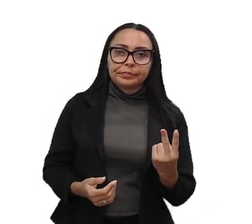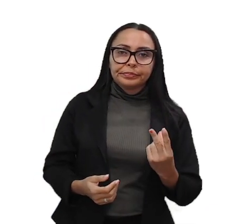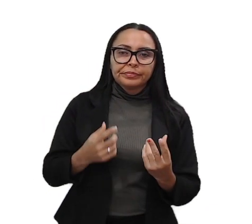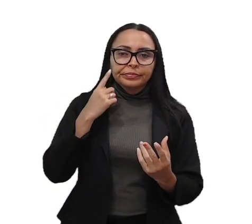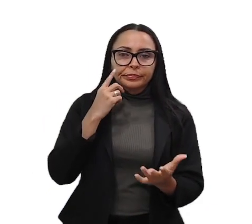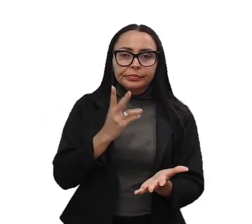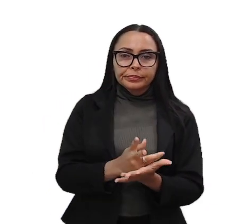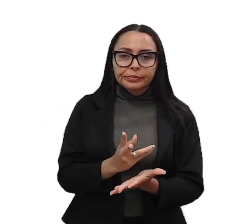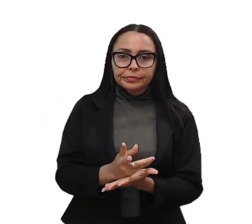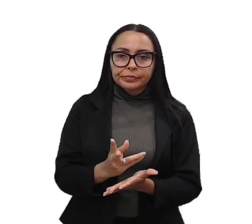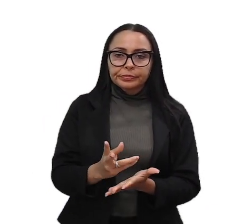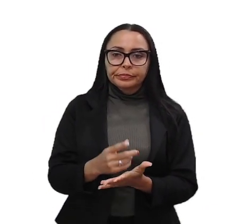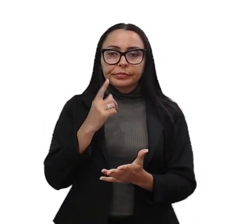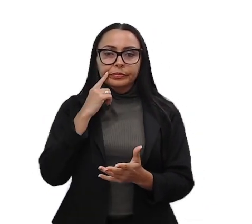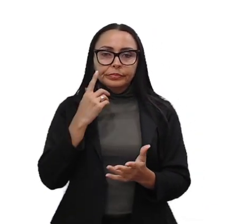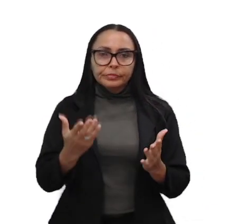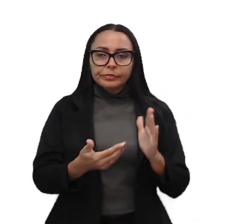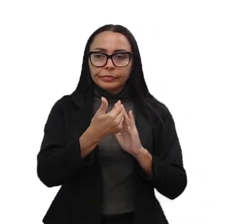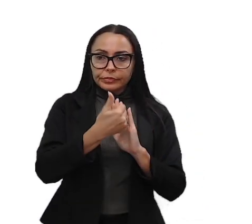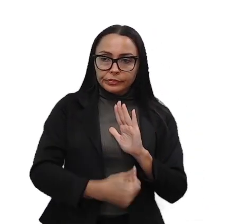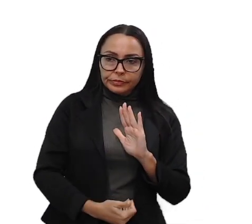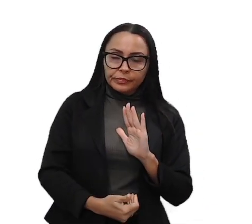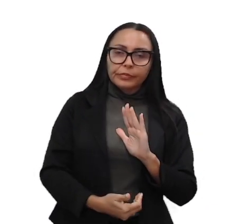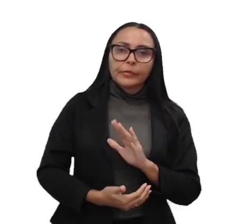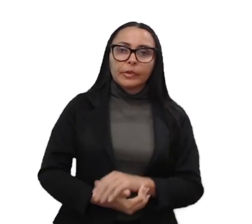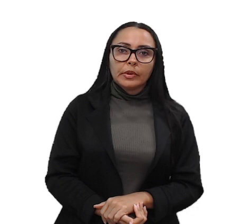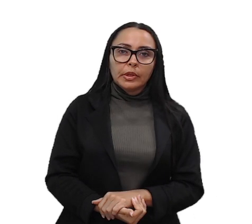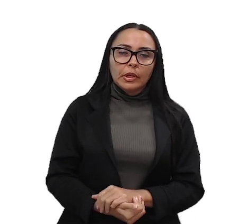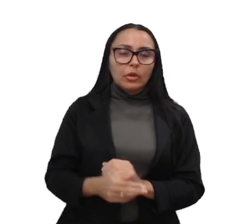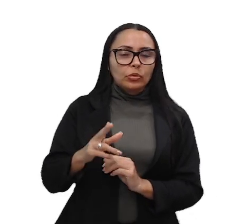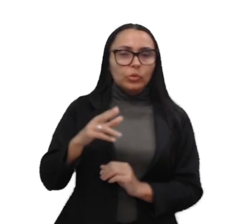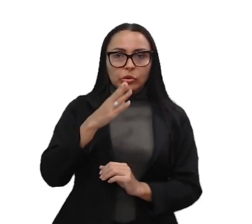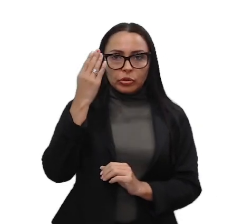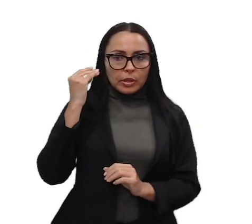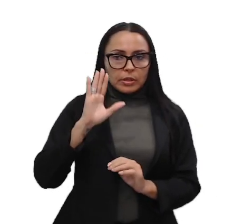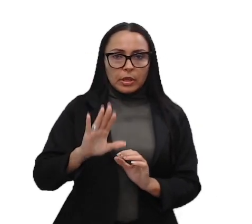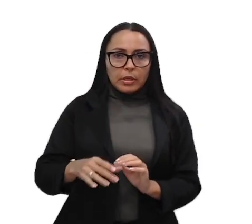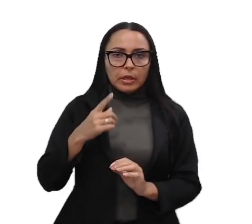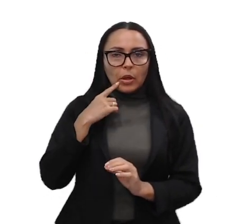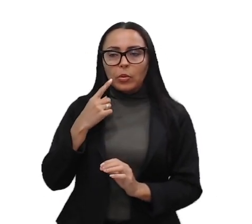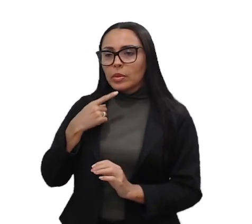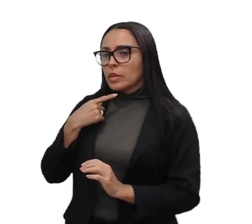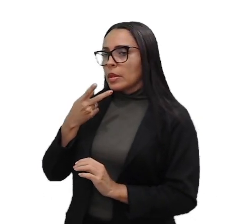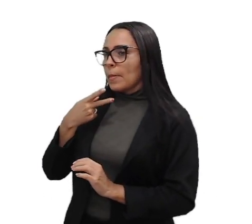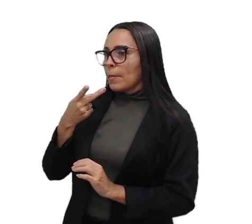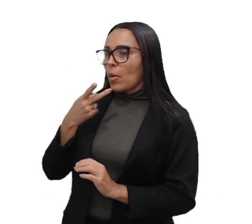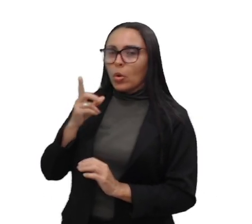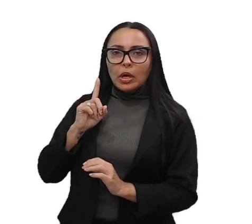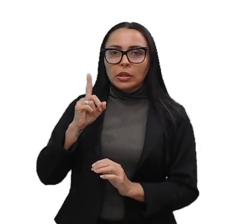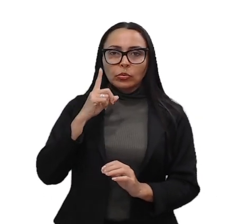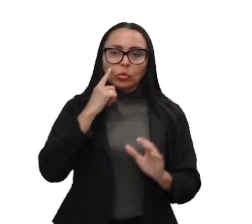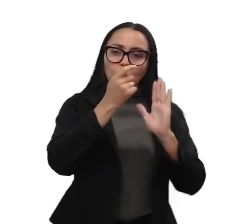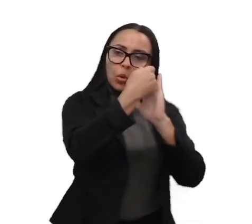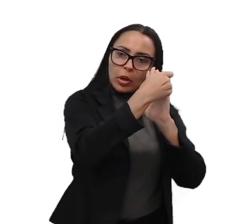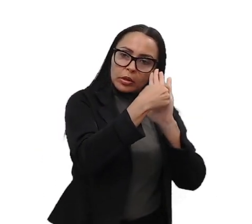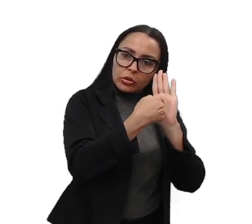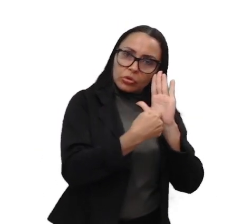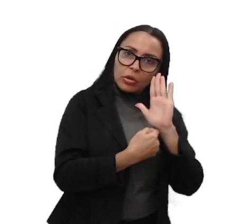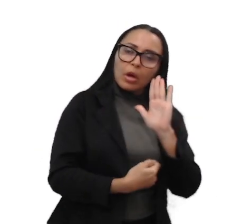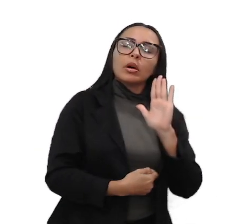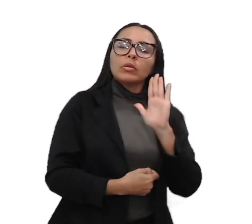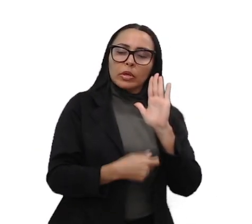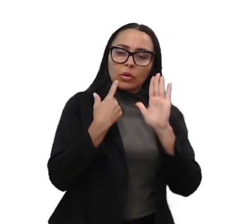temos que ter um contrato. Nunca esqueça disso, nada é de boca, tudo tem que ser registrado. Então nesse